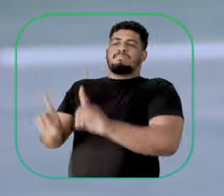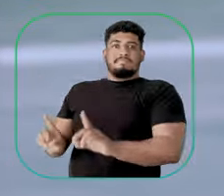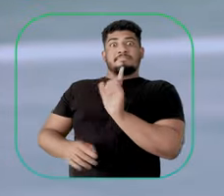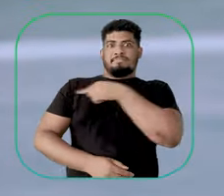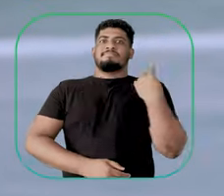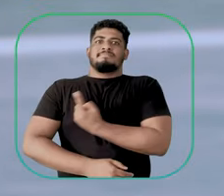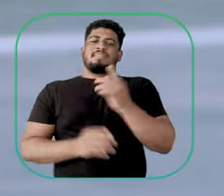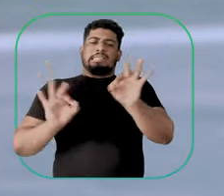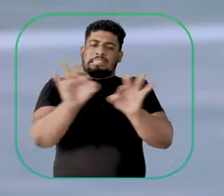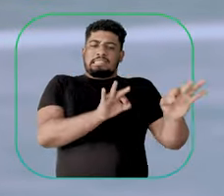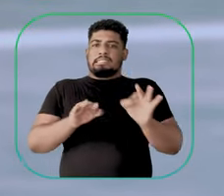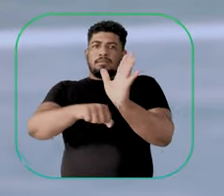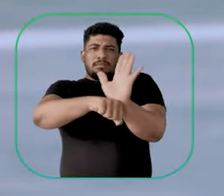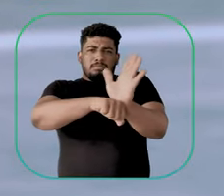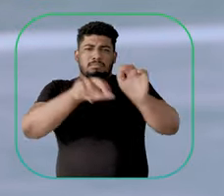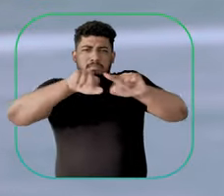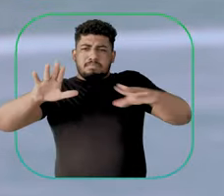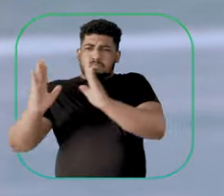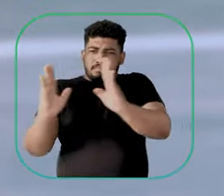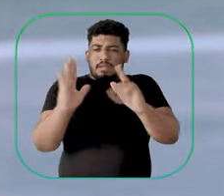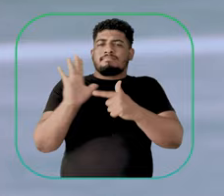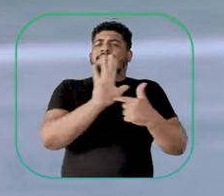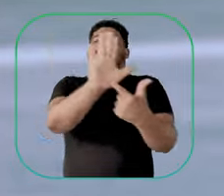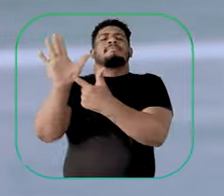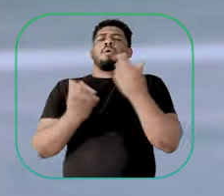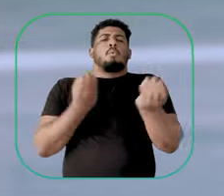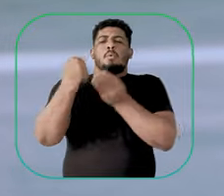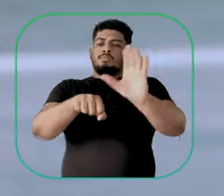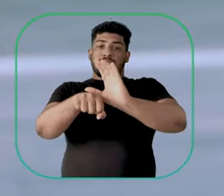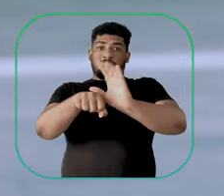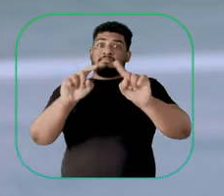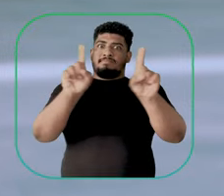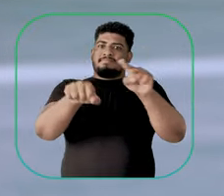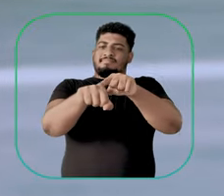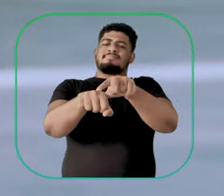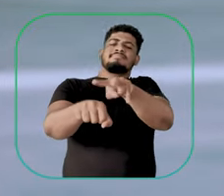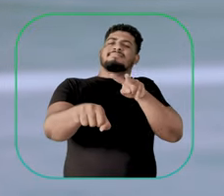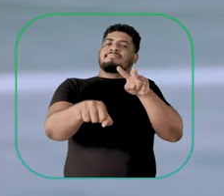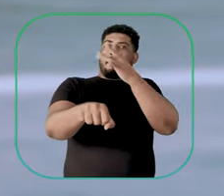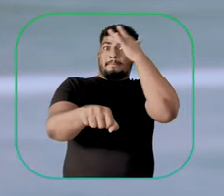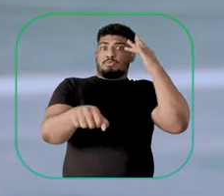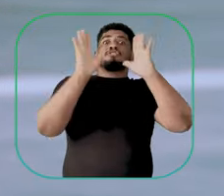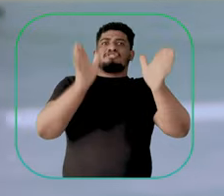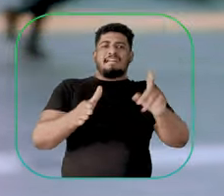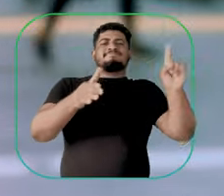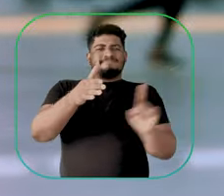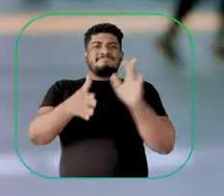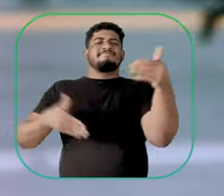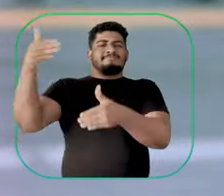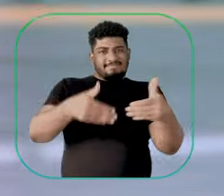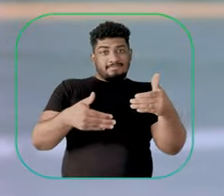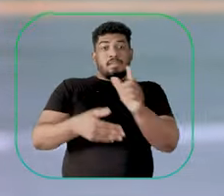Preparamos uma série de vídeos que vão te mostrar como são esses cursos a partir do ponto de vista de quem faz. Vamos